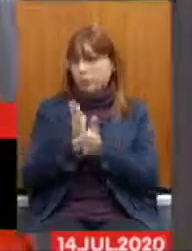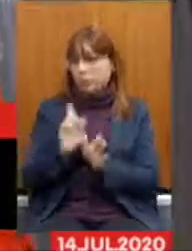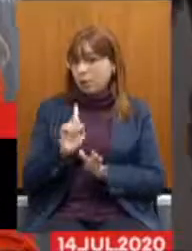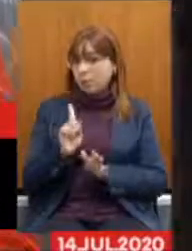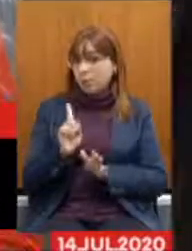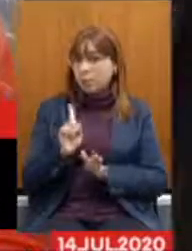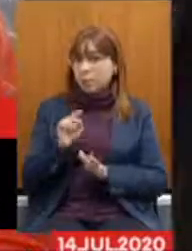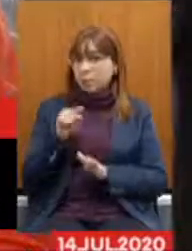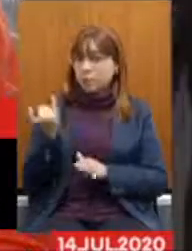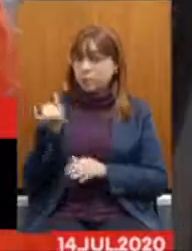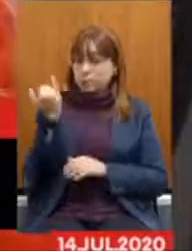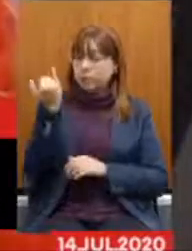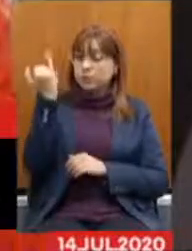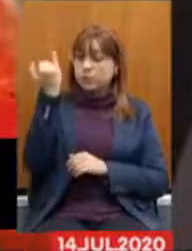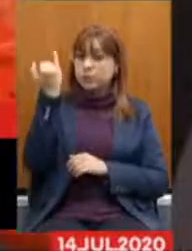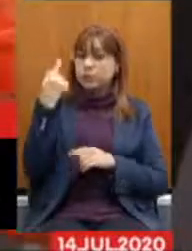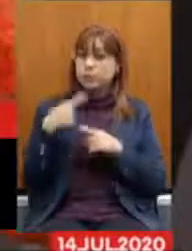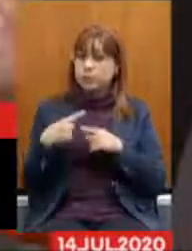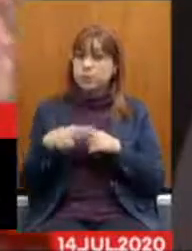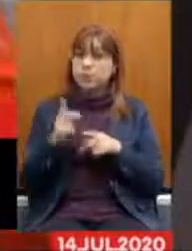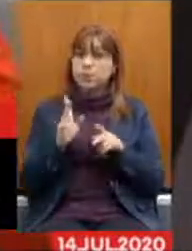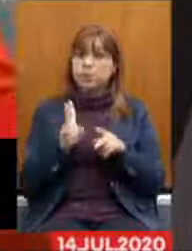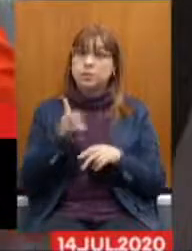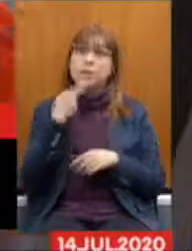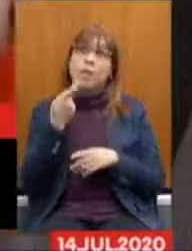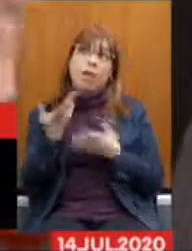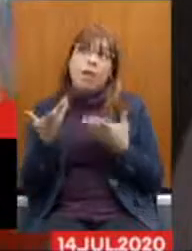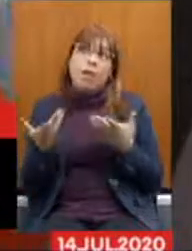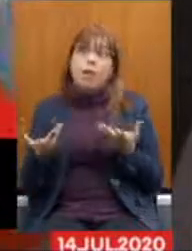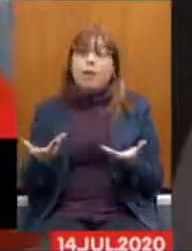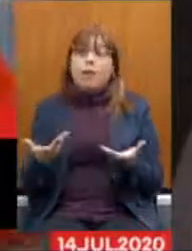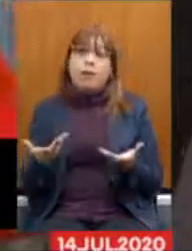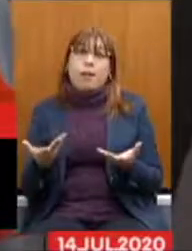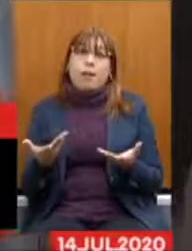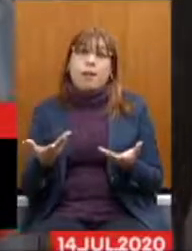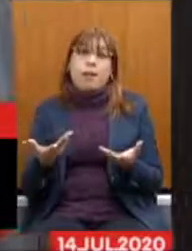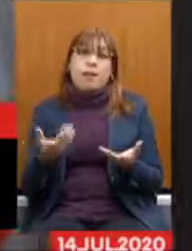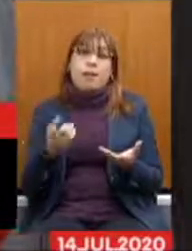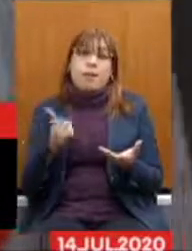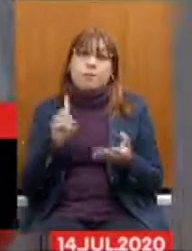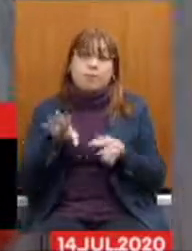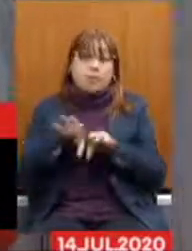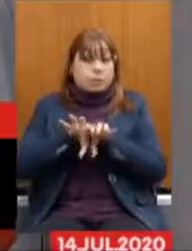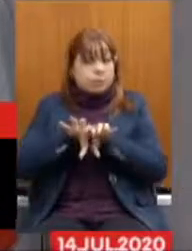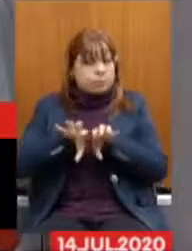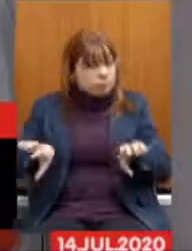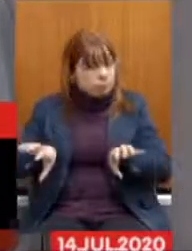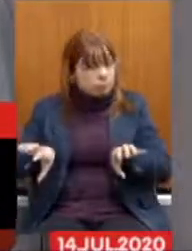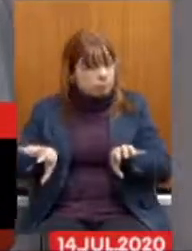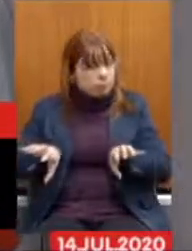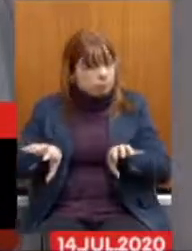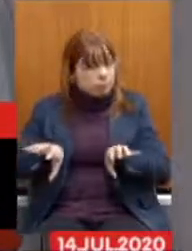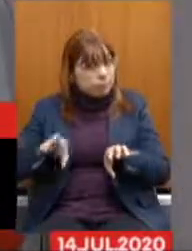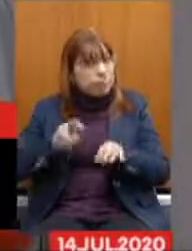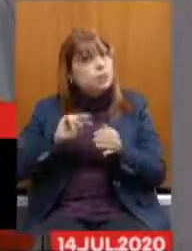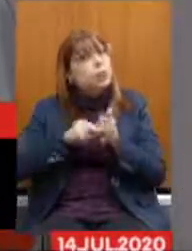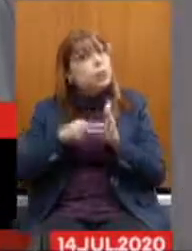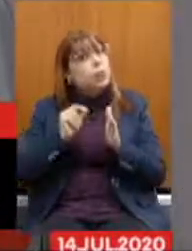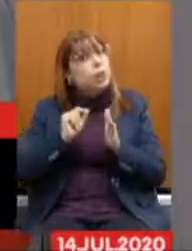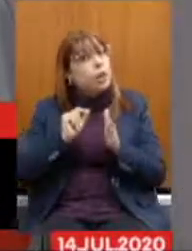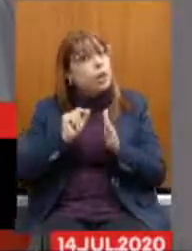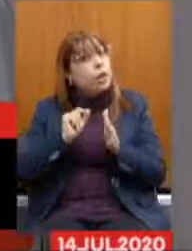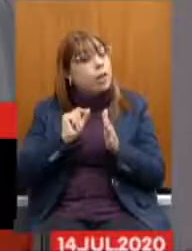Acho que esse é um ponto importante, porque tem sido dito, olha, foi desmembrada. O que quer dizer que no segundo